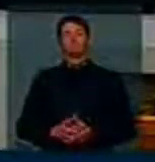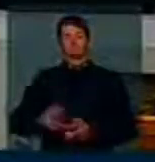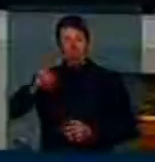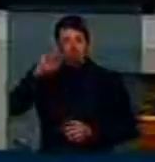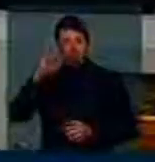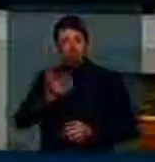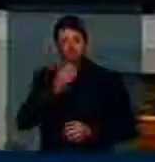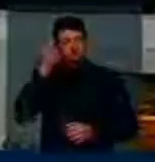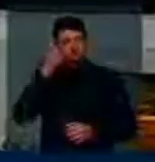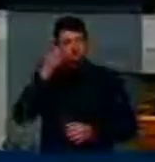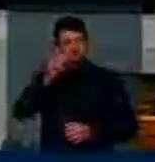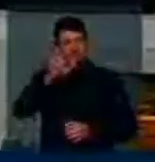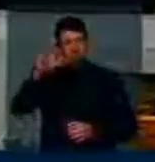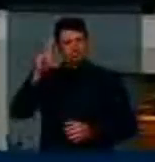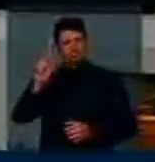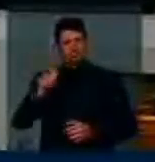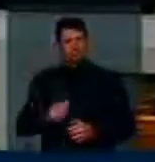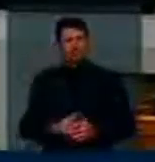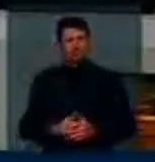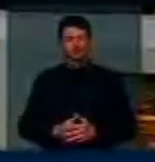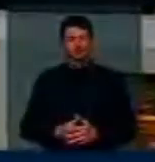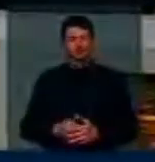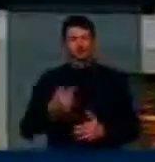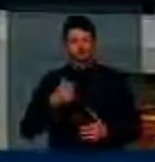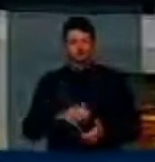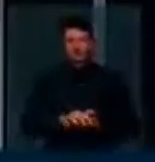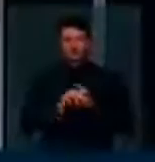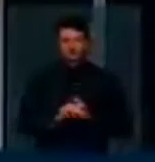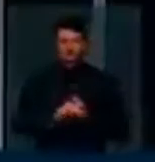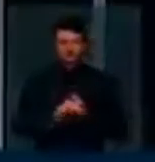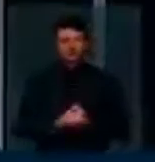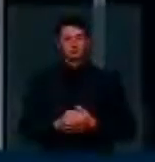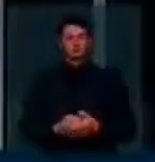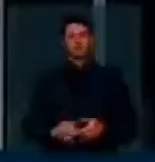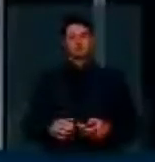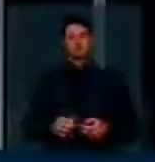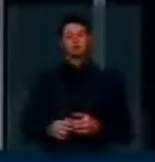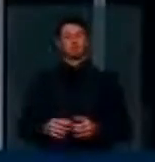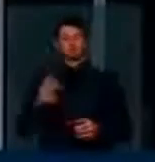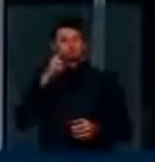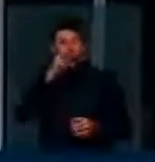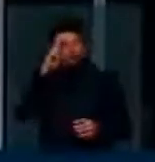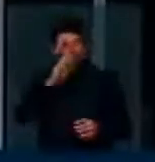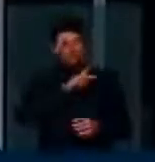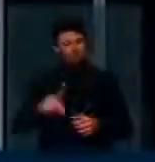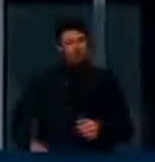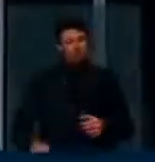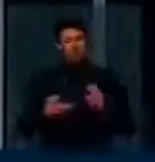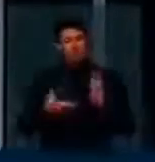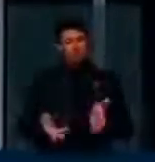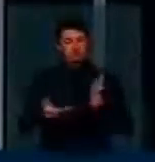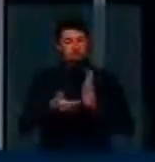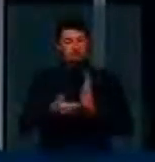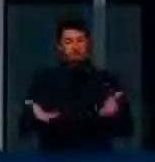Excelentíssimo deputado João Arruda, a quem saúdo e me congratulo de ver a Exª na presidência dos trabalhos,